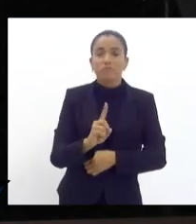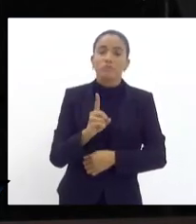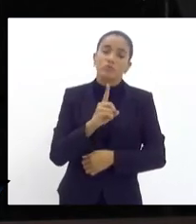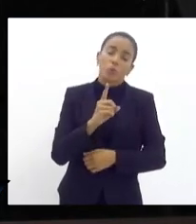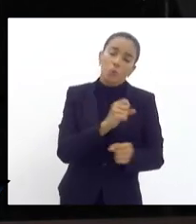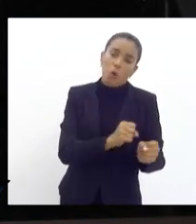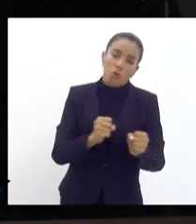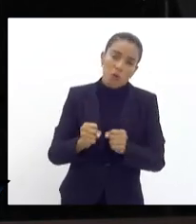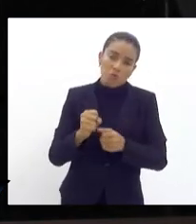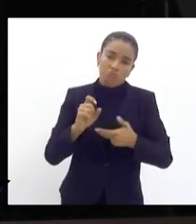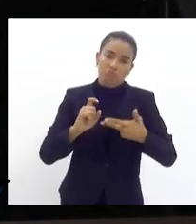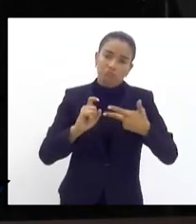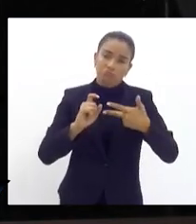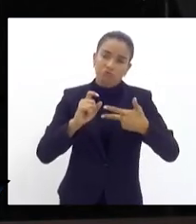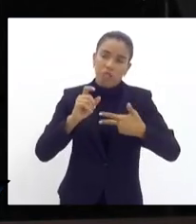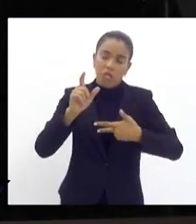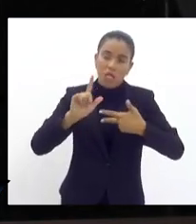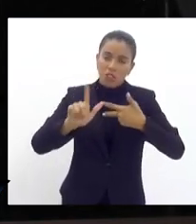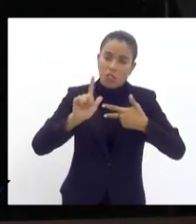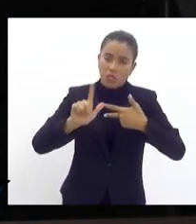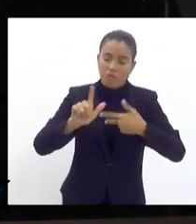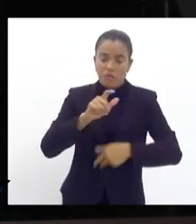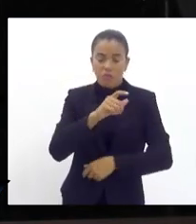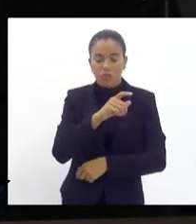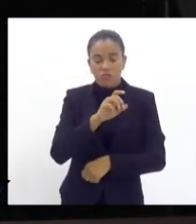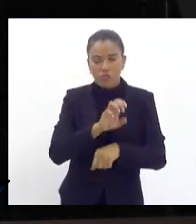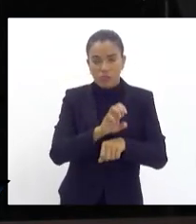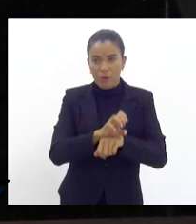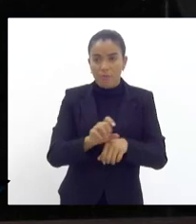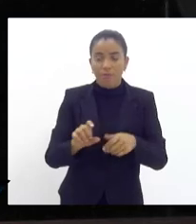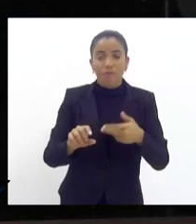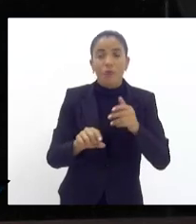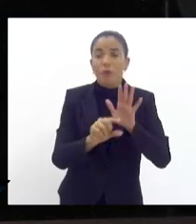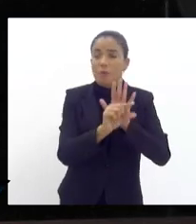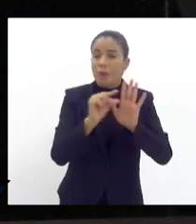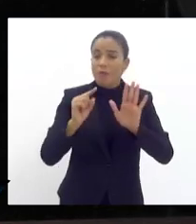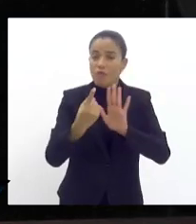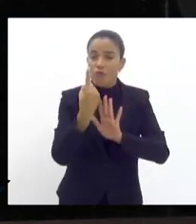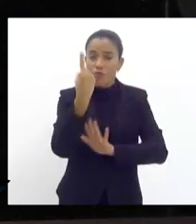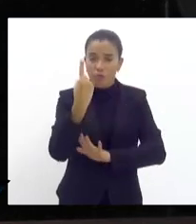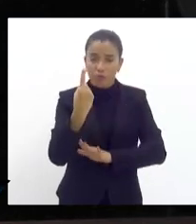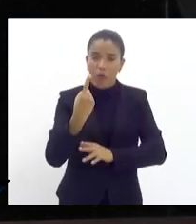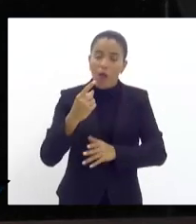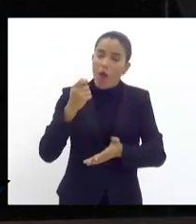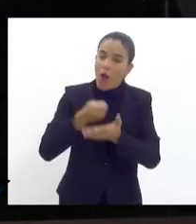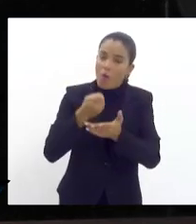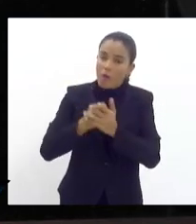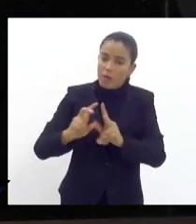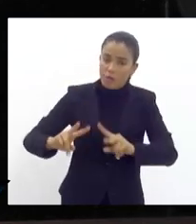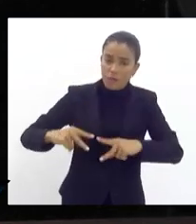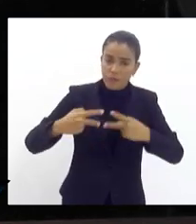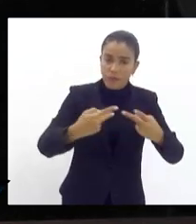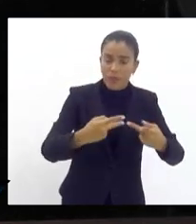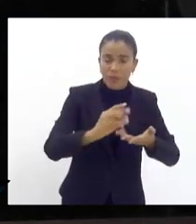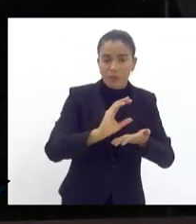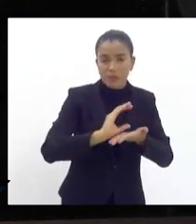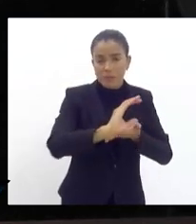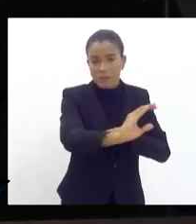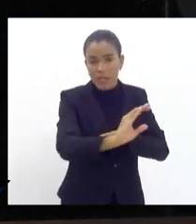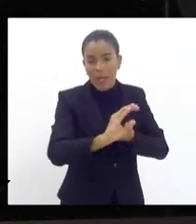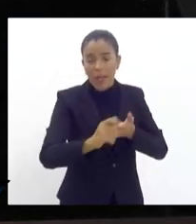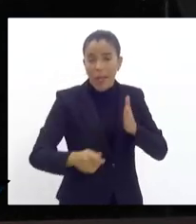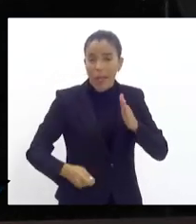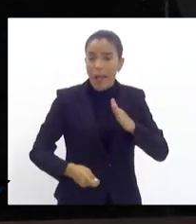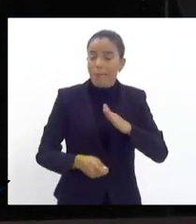estadual com atuação no estado do Rio de Janeiro parágrafo único fica vedado o repasse do custo referente à implantação dessa